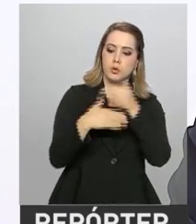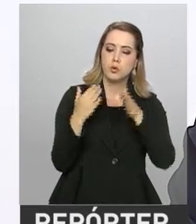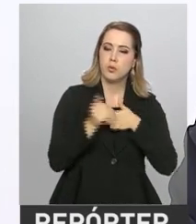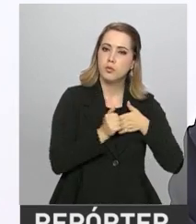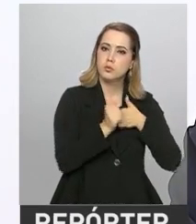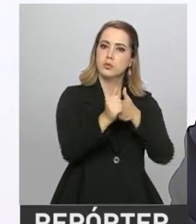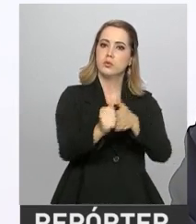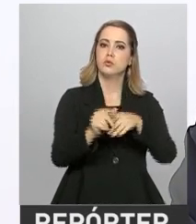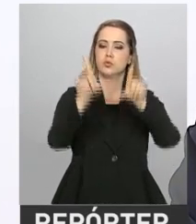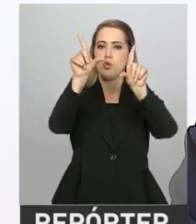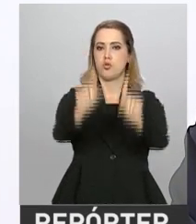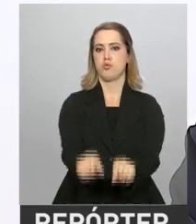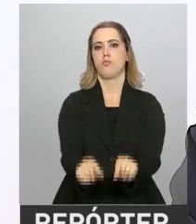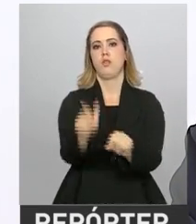economia de baixo carbono no longo prazo.